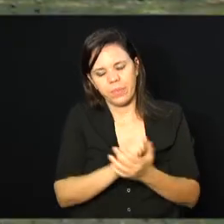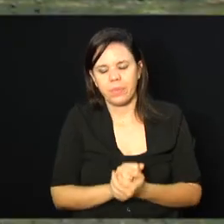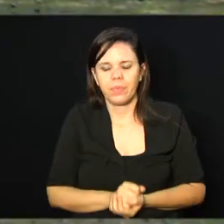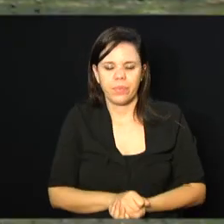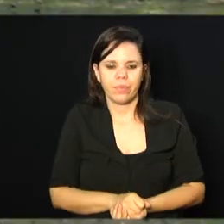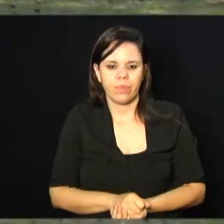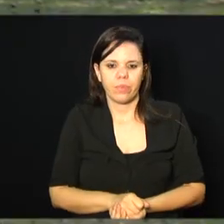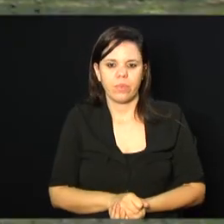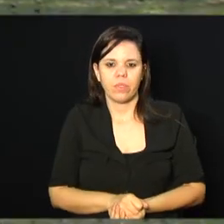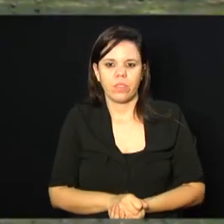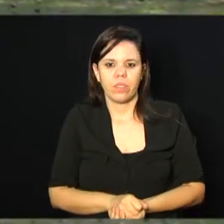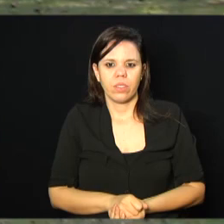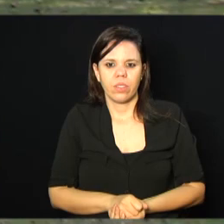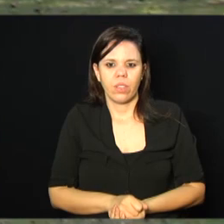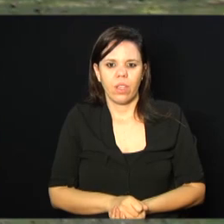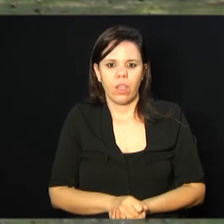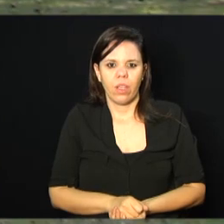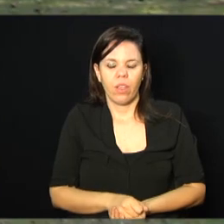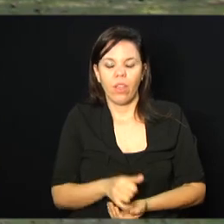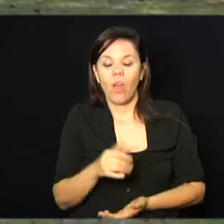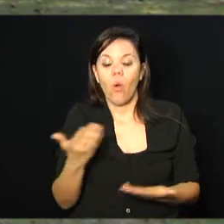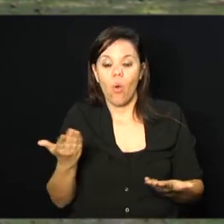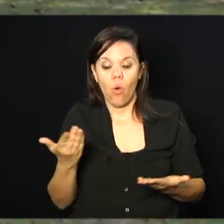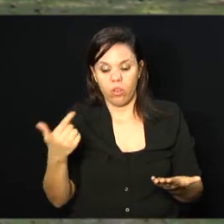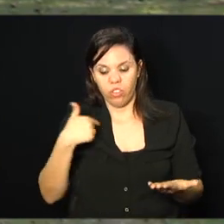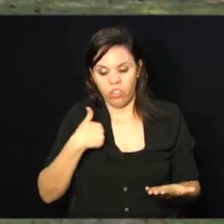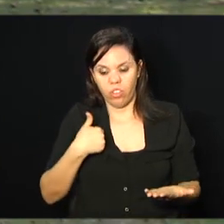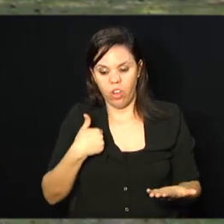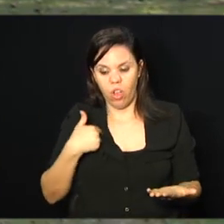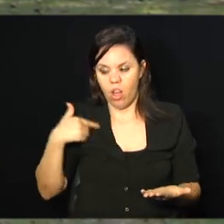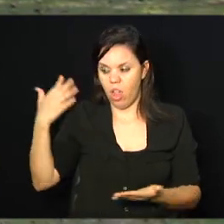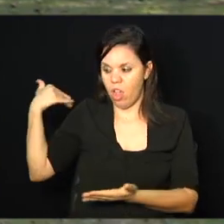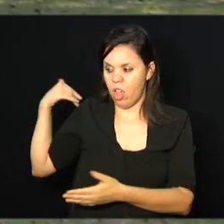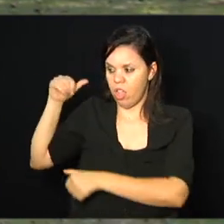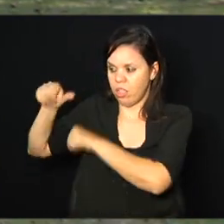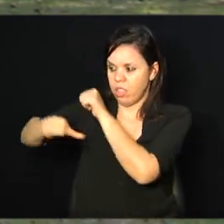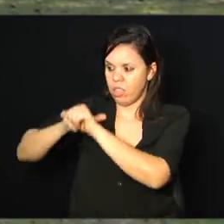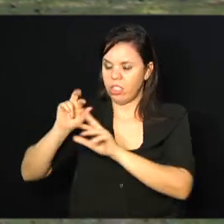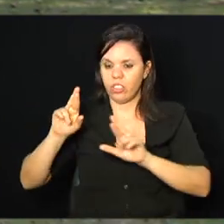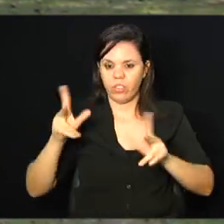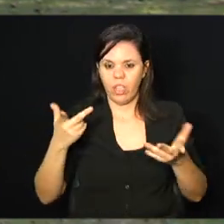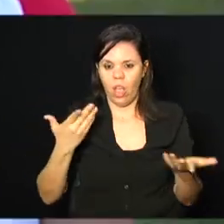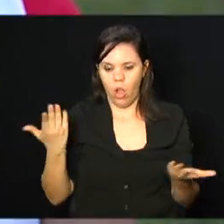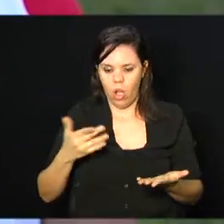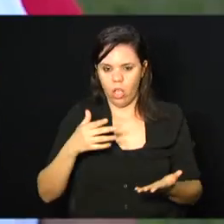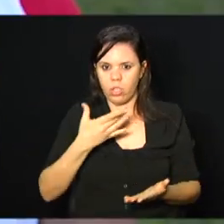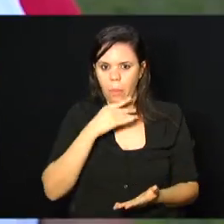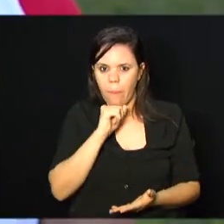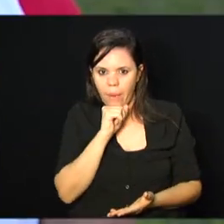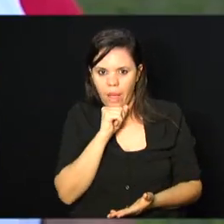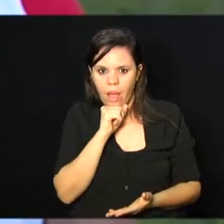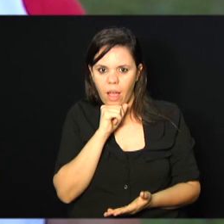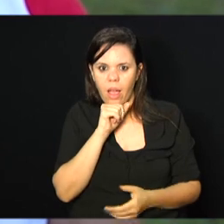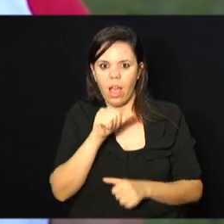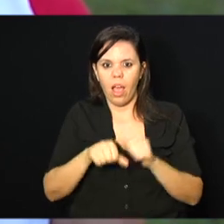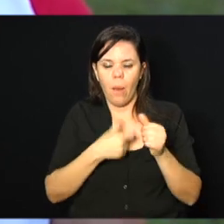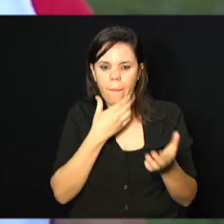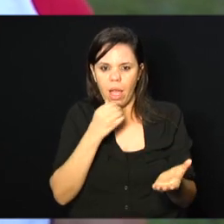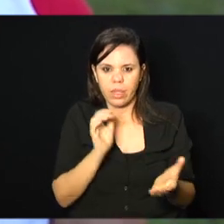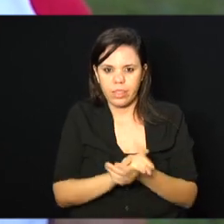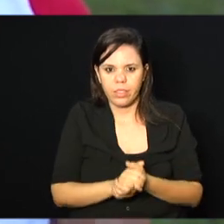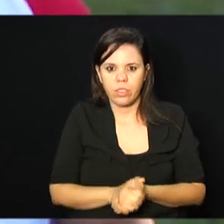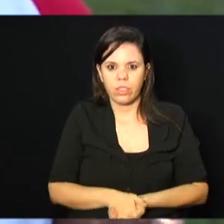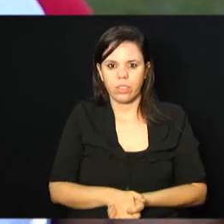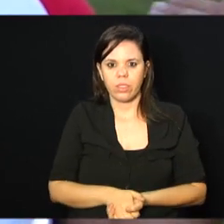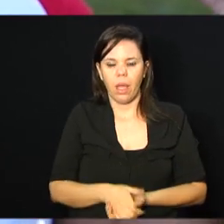costumo dizer que hoje, depois do projeto, eu sou uma outra pessoa, né? Eu sou um outro pai, sou um outro marido.